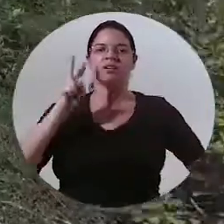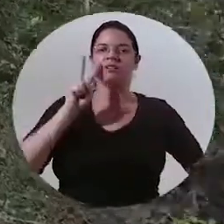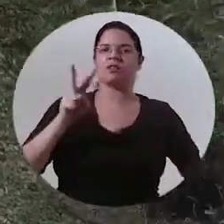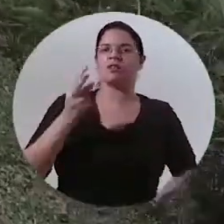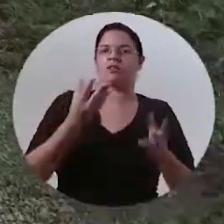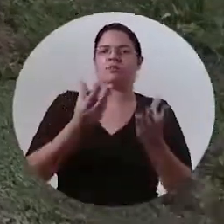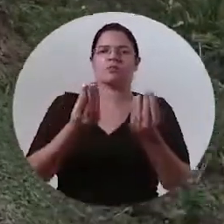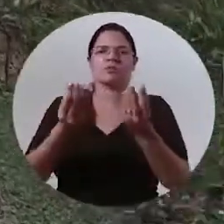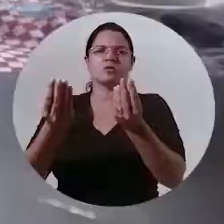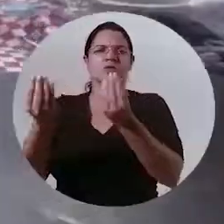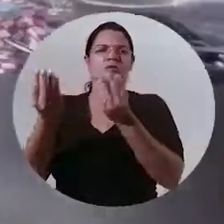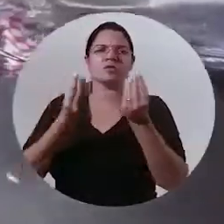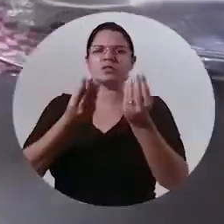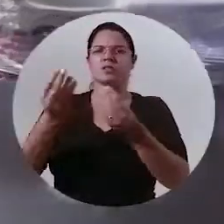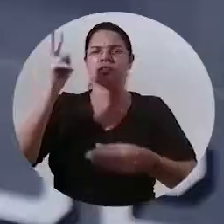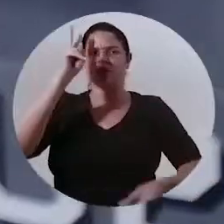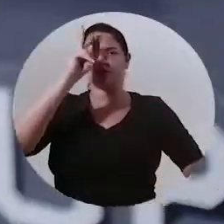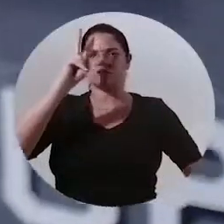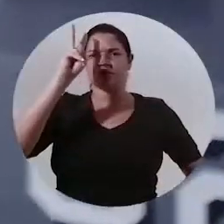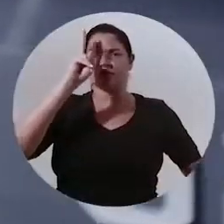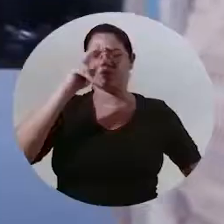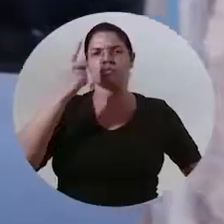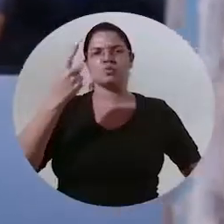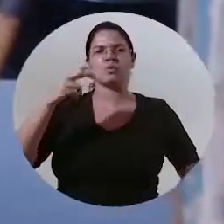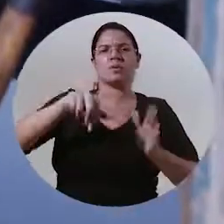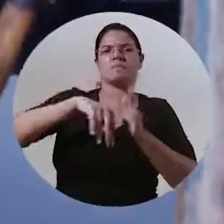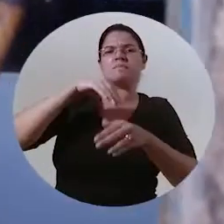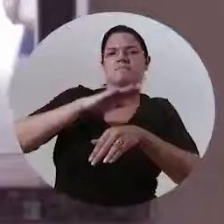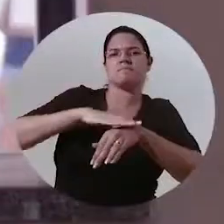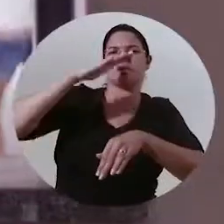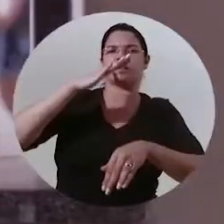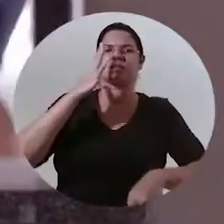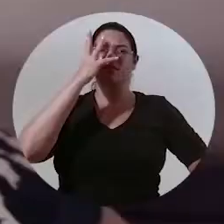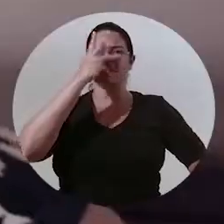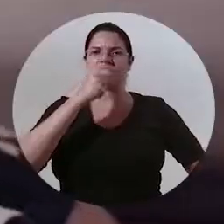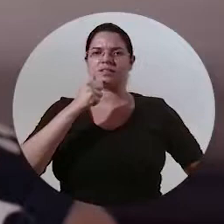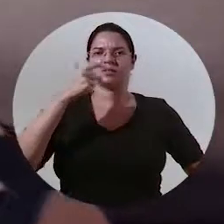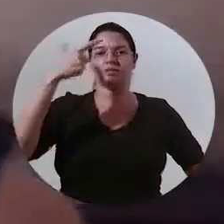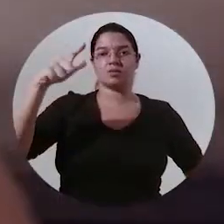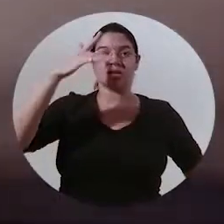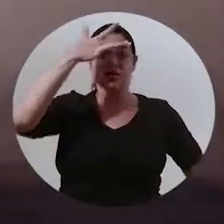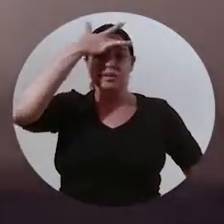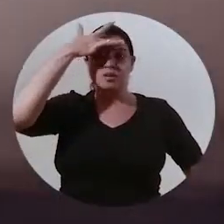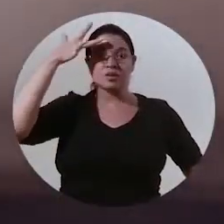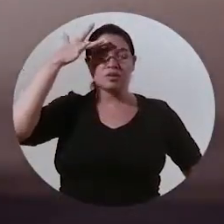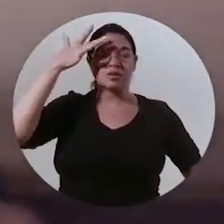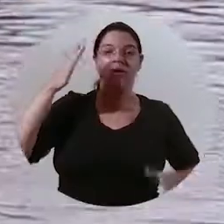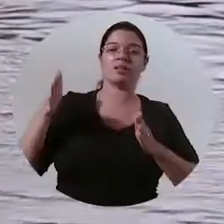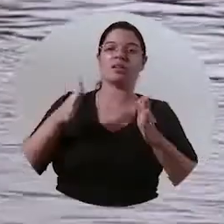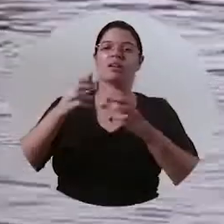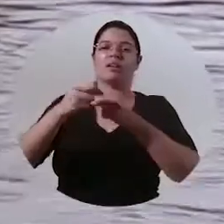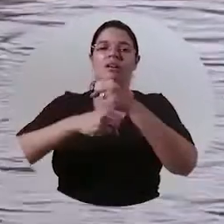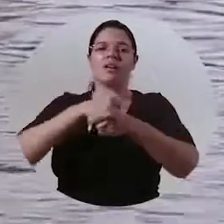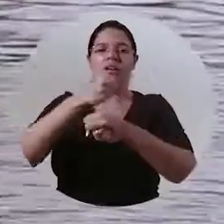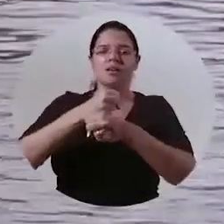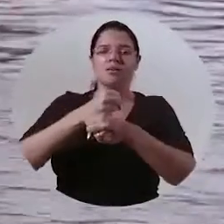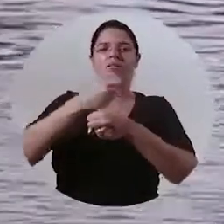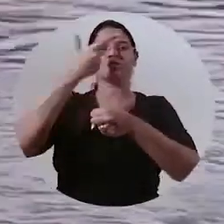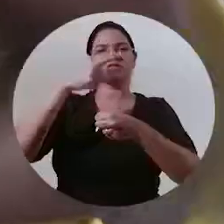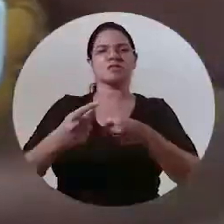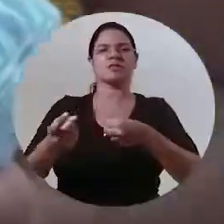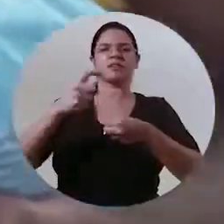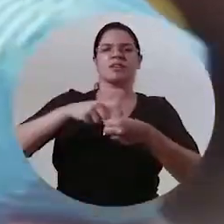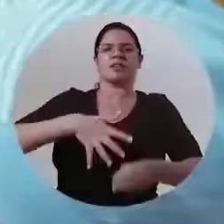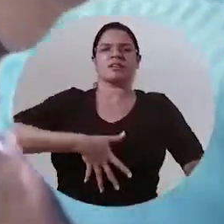E teríamos ainda muitas e muitas histórias uma mais linda que a outra Pessoas que ao